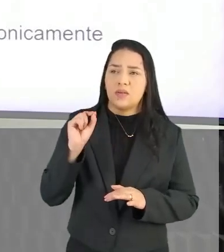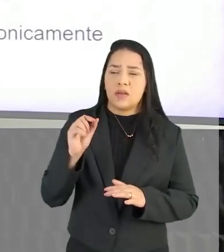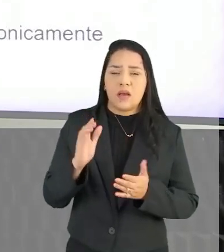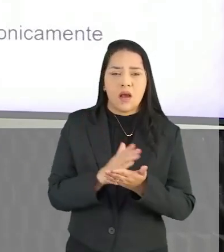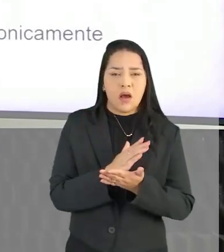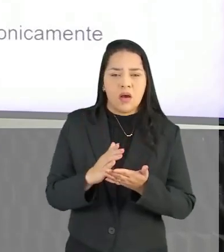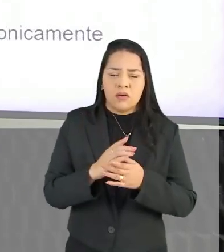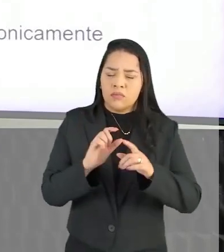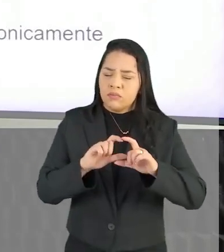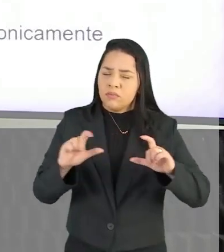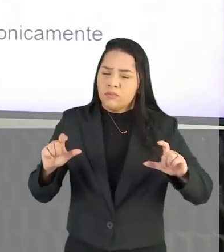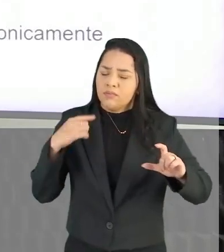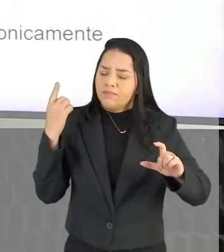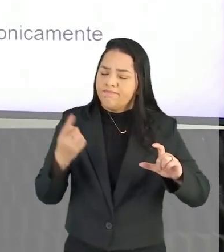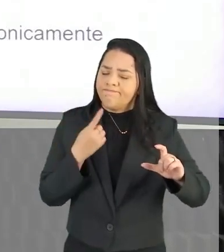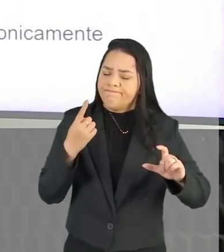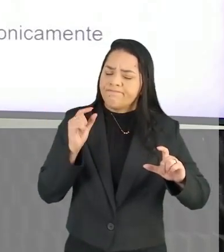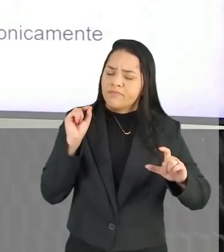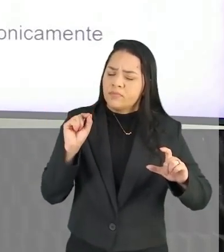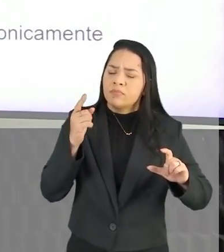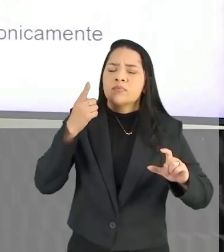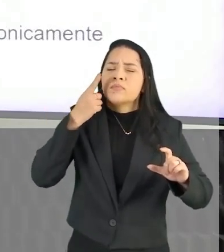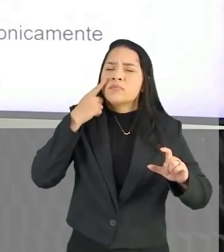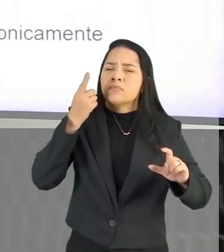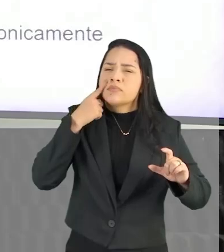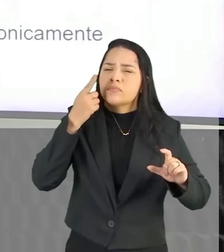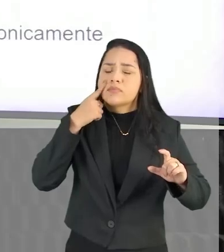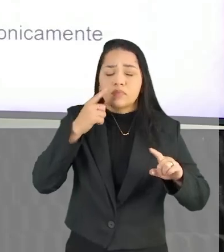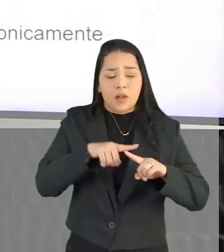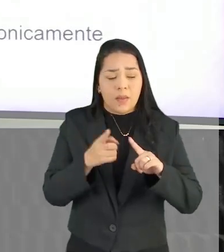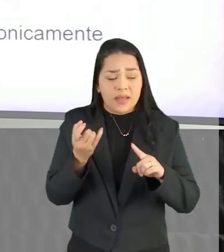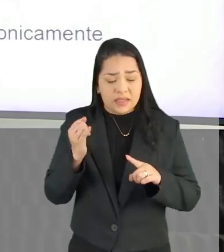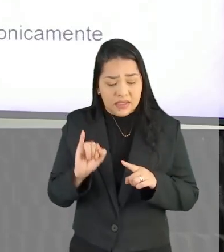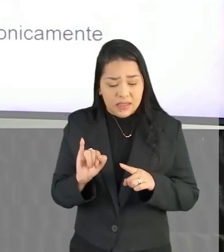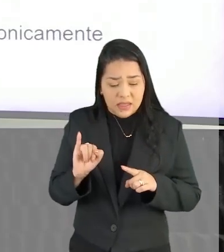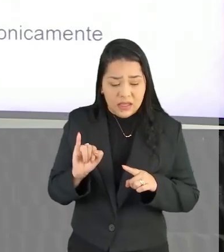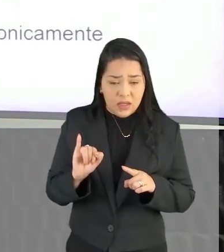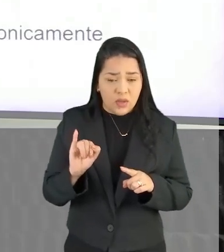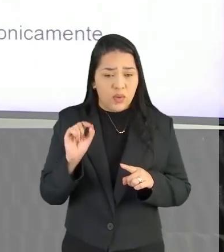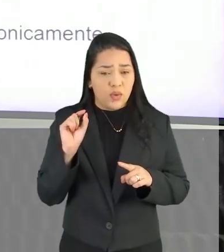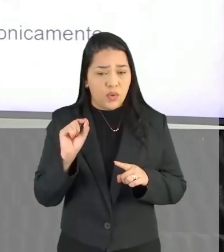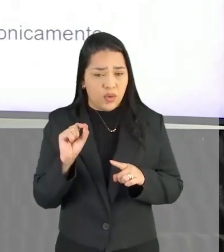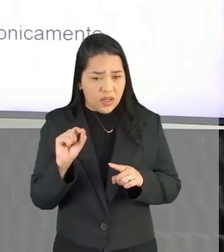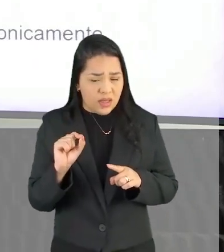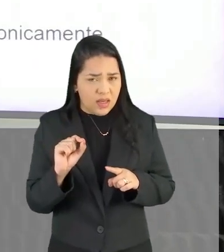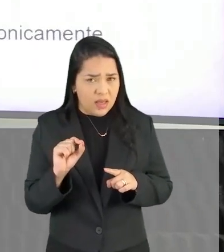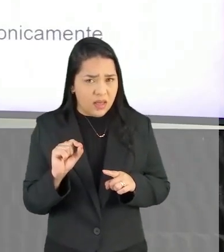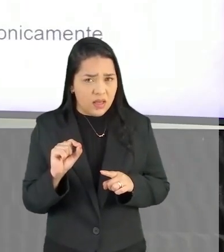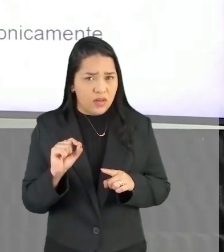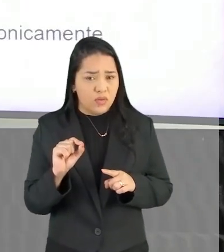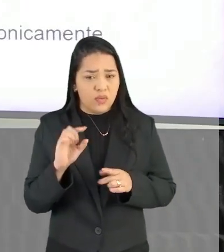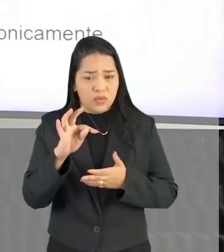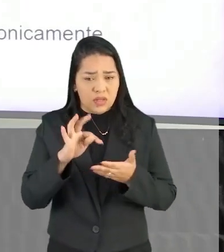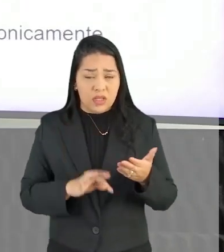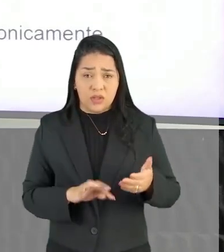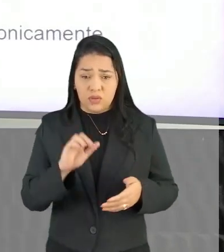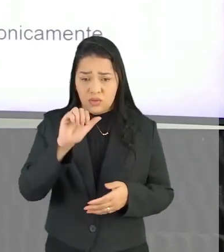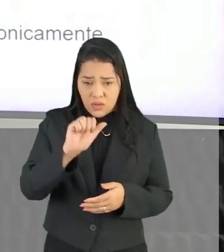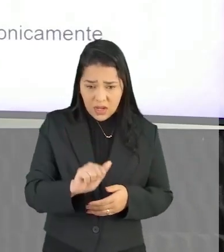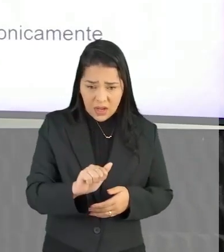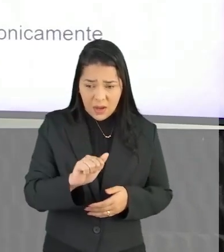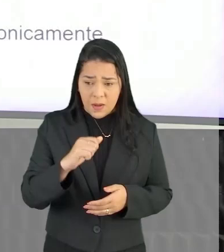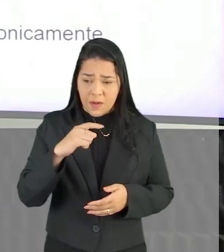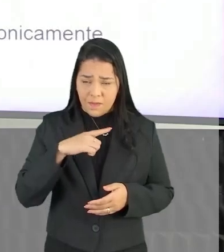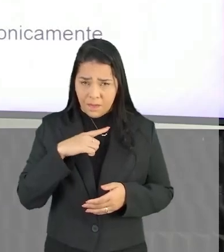tem uns enunciados Assim que a gente fica Meio na dúvida Mas se a gente conseguir Fazer a interpretação certa Do texto A E conseguir